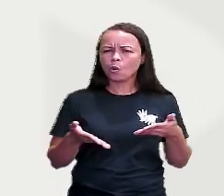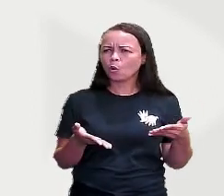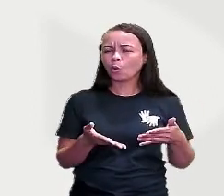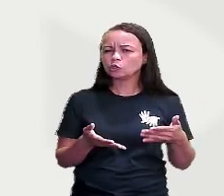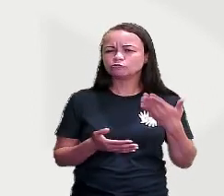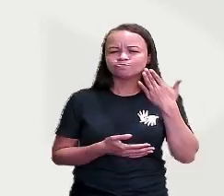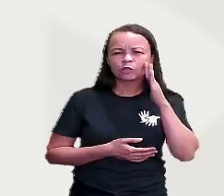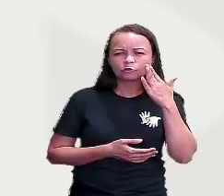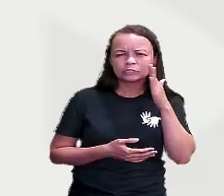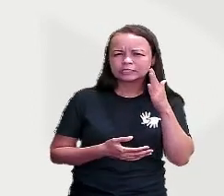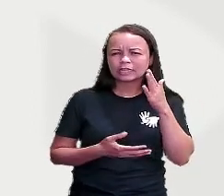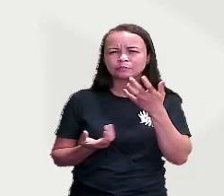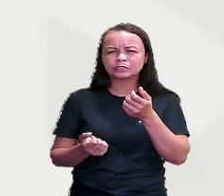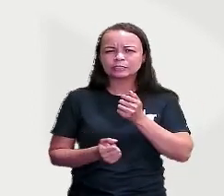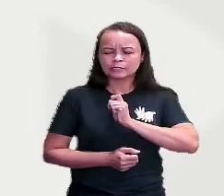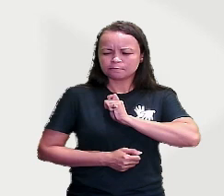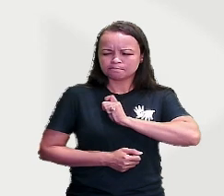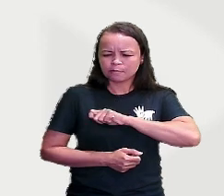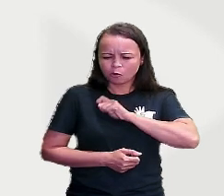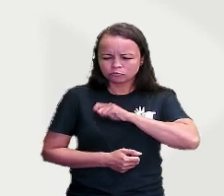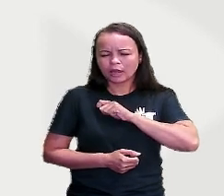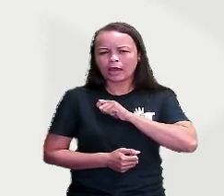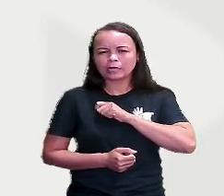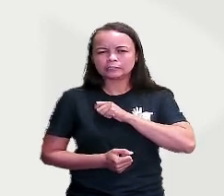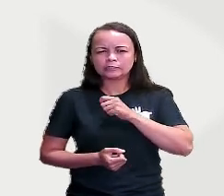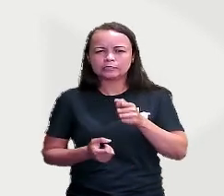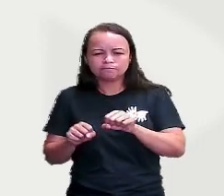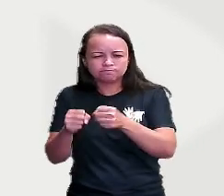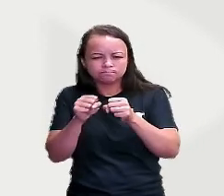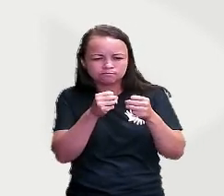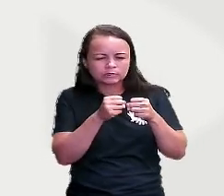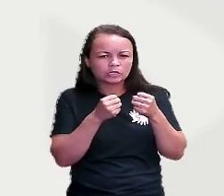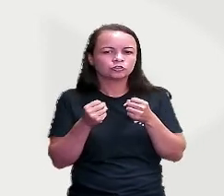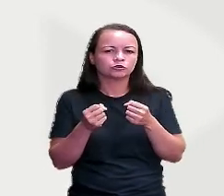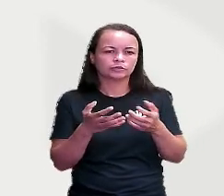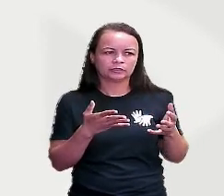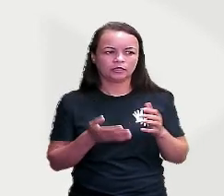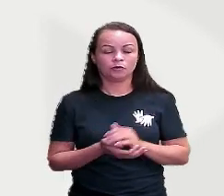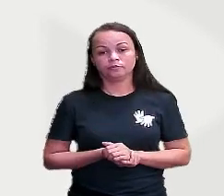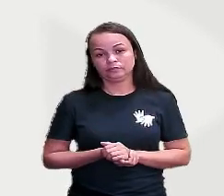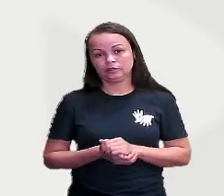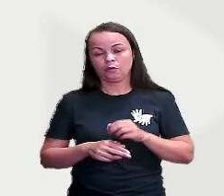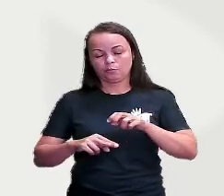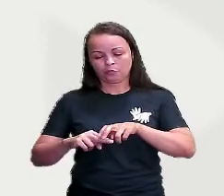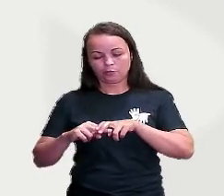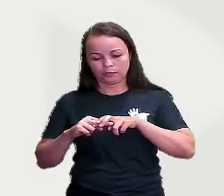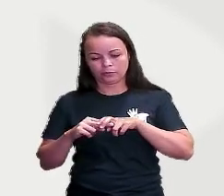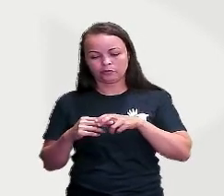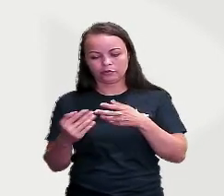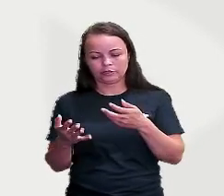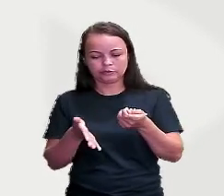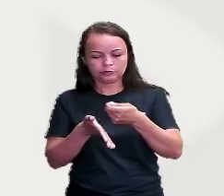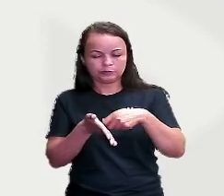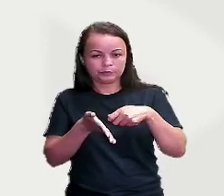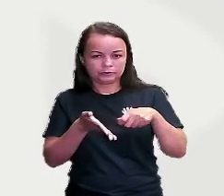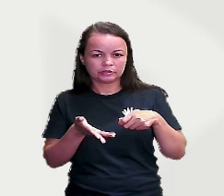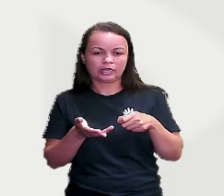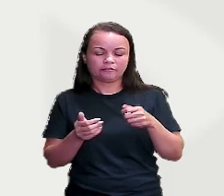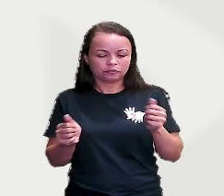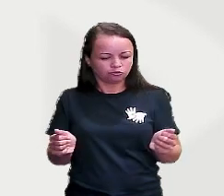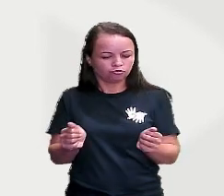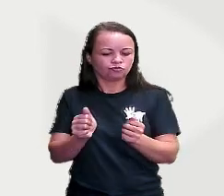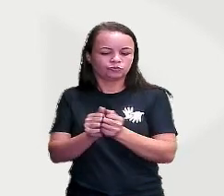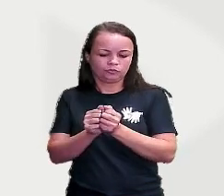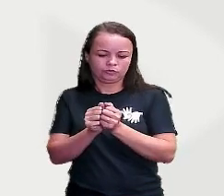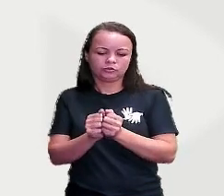tanta maldade e destruição. E tem esse porquê também, ele está substantivado. Por isso, ele escreve junto